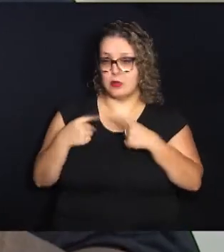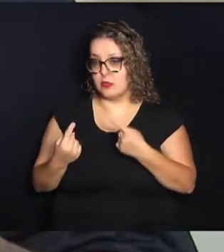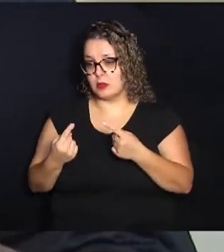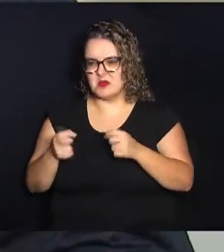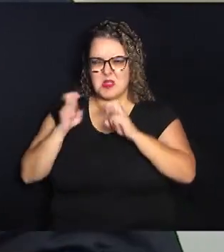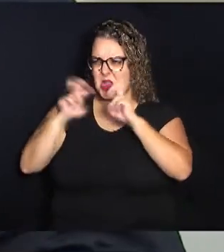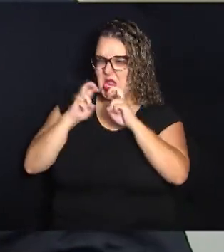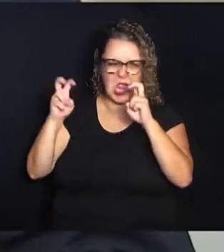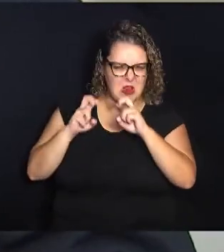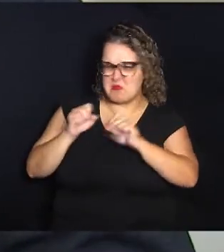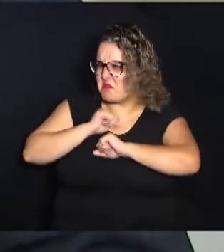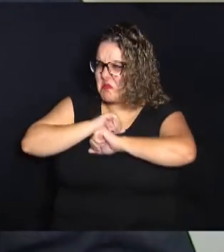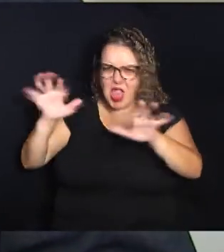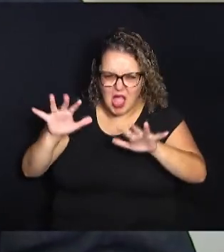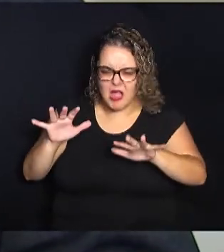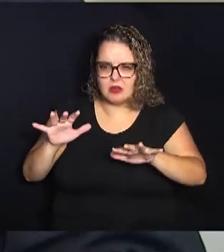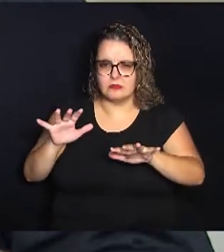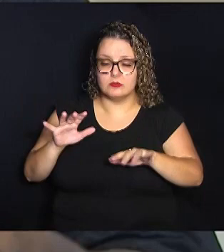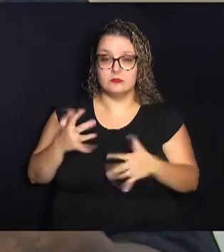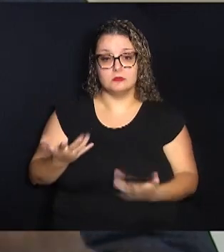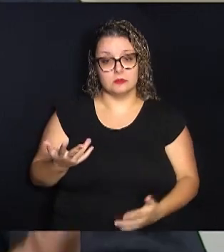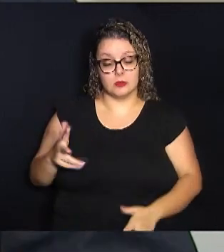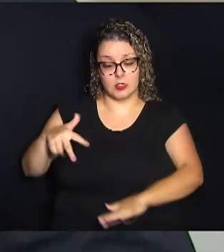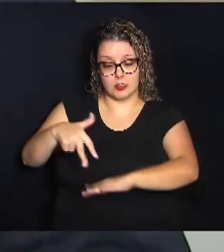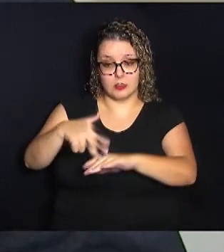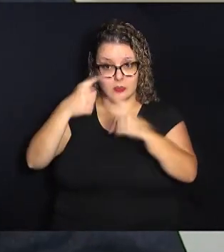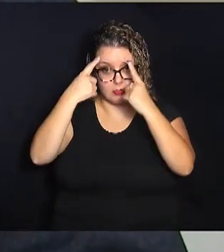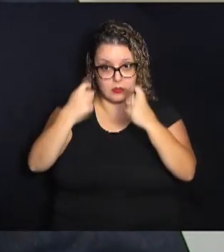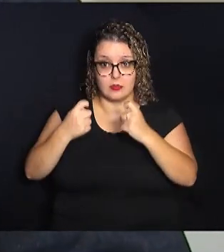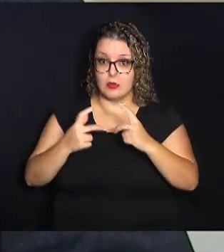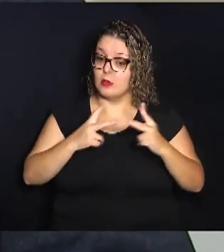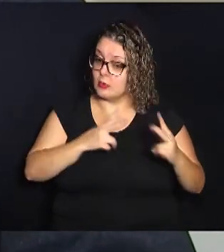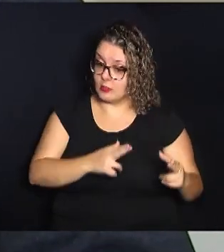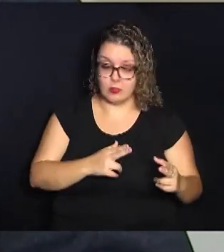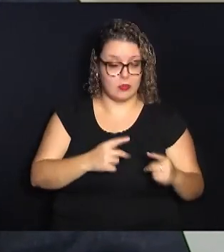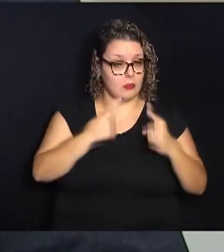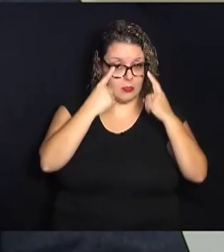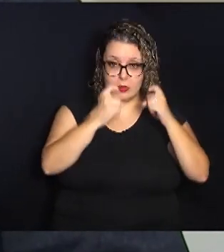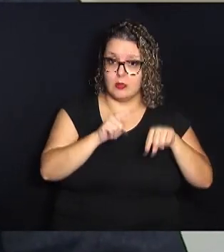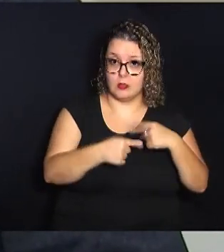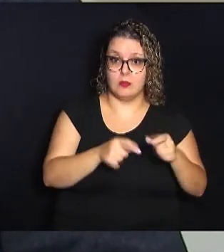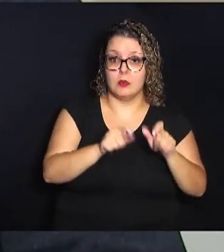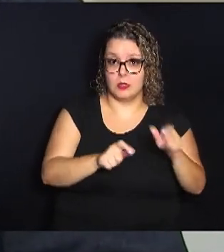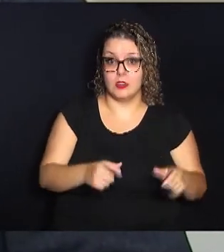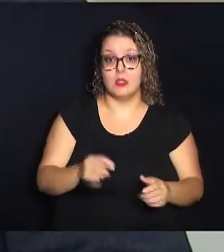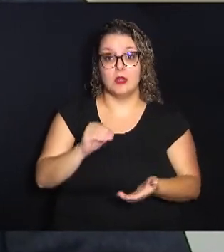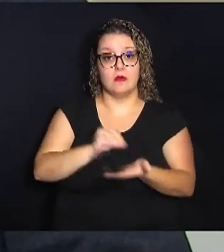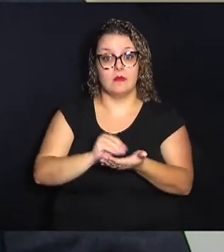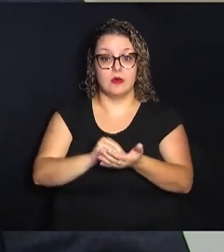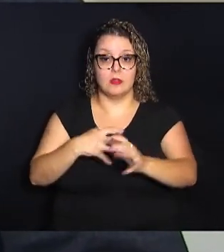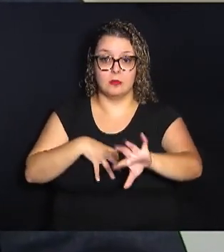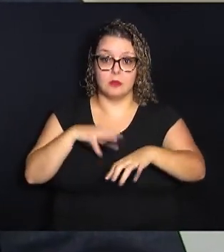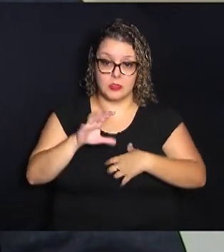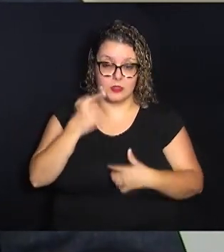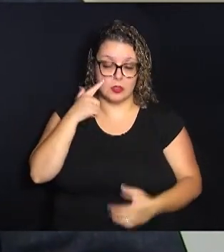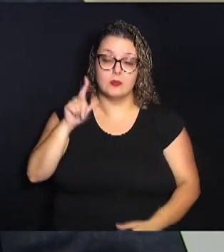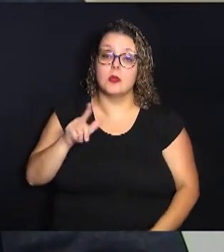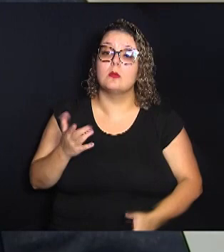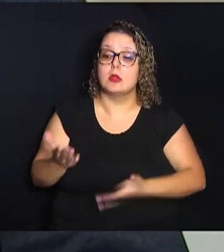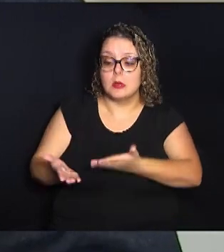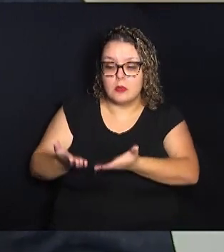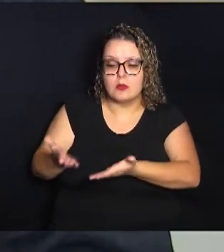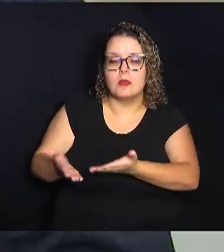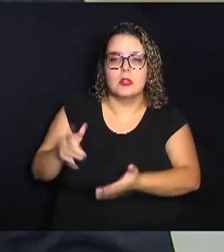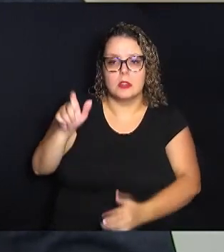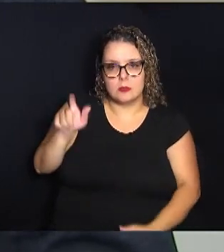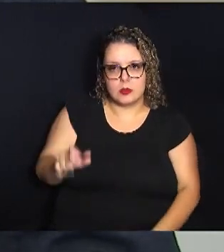xinga. E o agressor, ele expressa a violência sendo violento com outra pessoa. E falta empatia, é claro. Mas é importante cuidar desse agressor